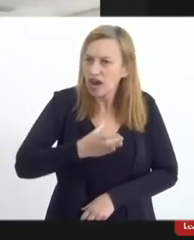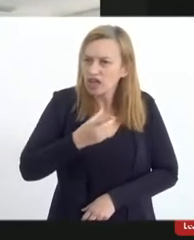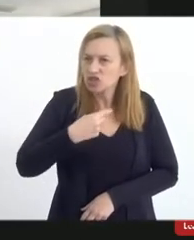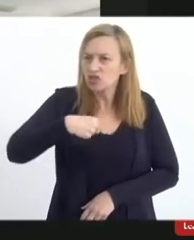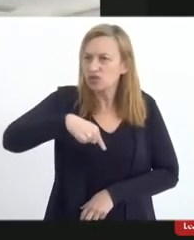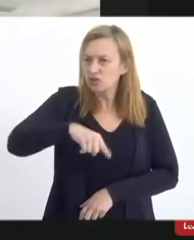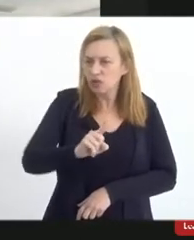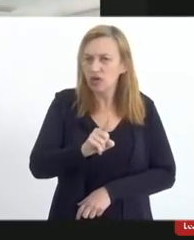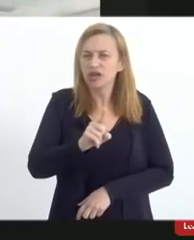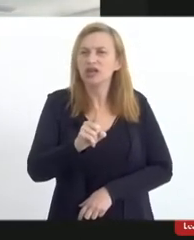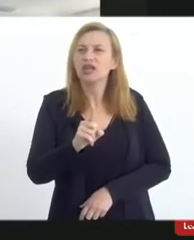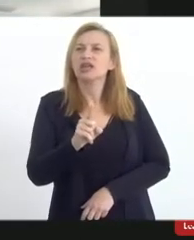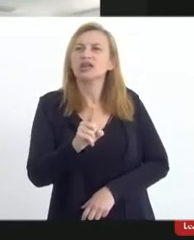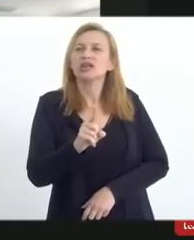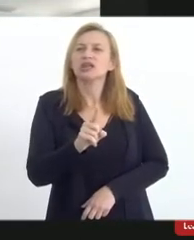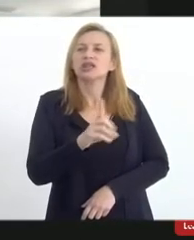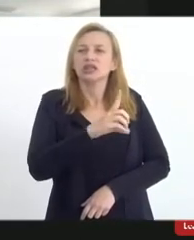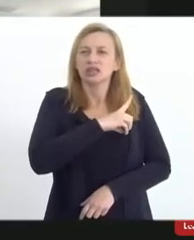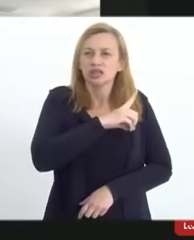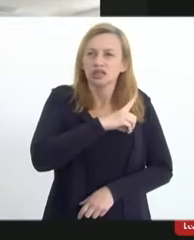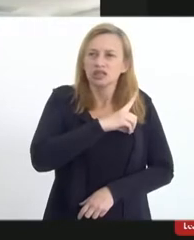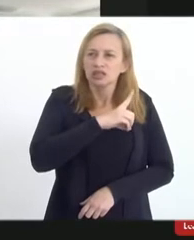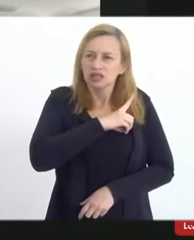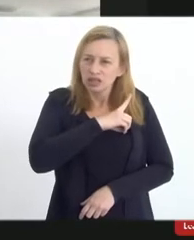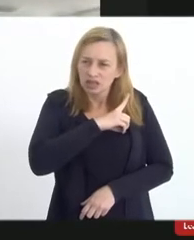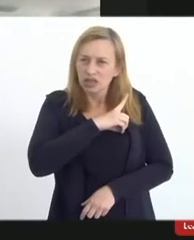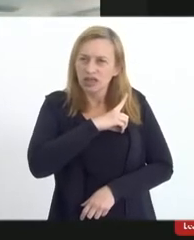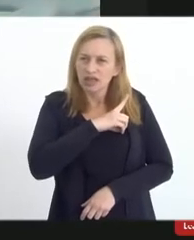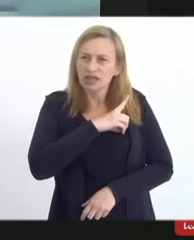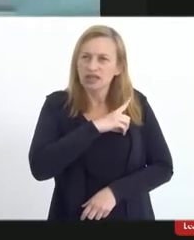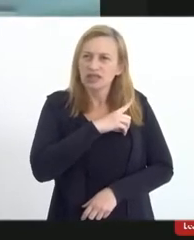uma delegacia, apresentou um registro de ocorrência.